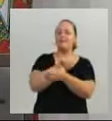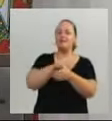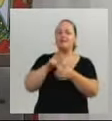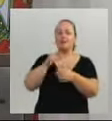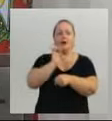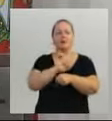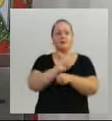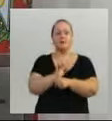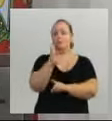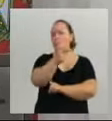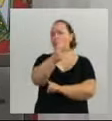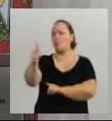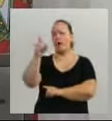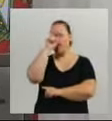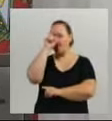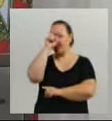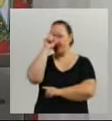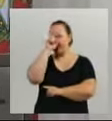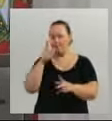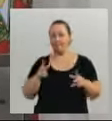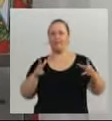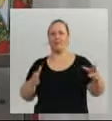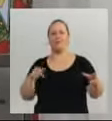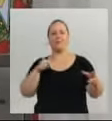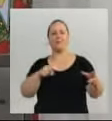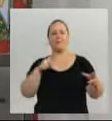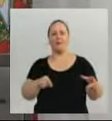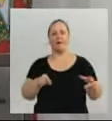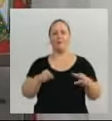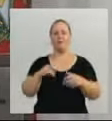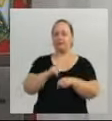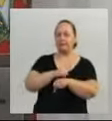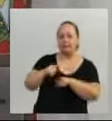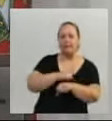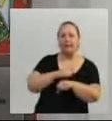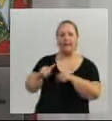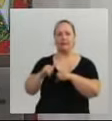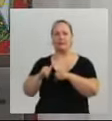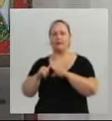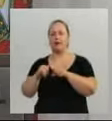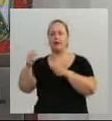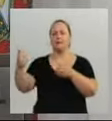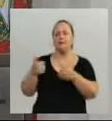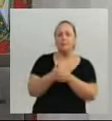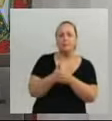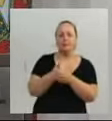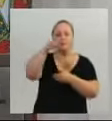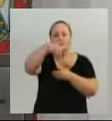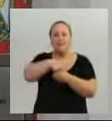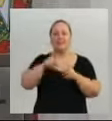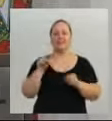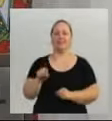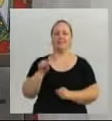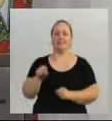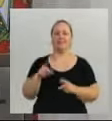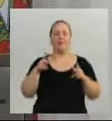nem tenham um hospital com todas as alternativas, com todos os serviços que nós teremos aqui no